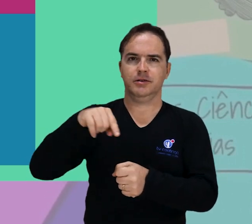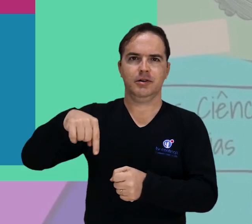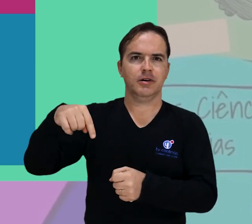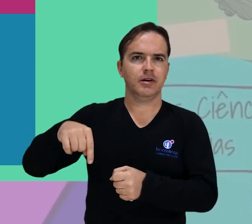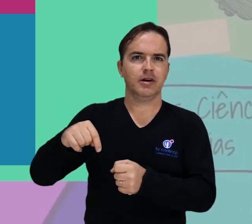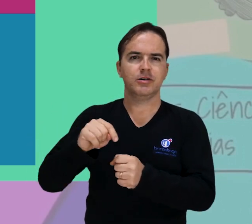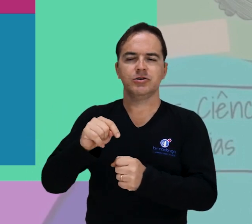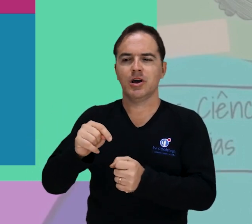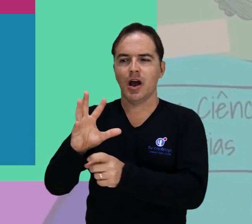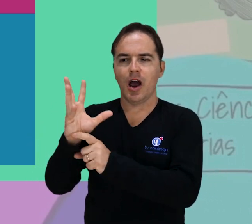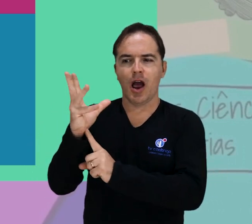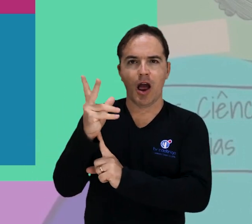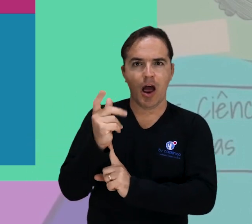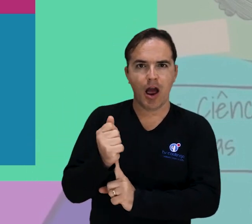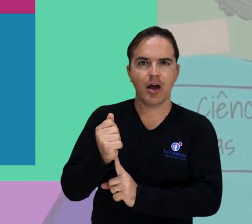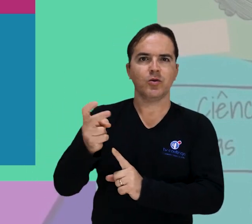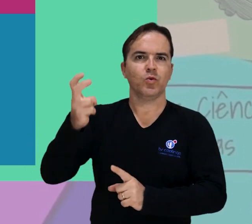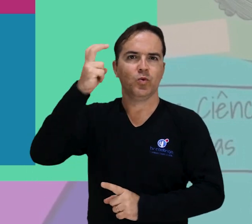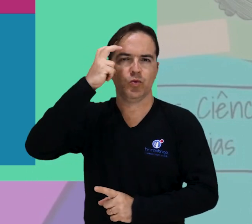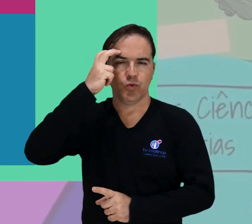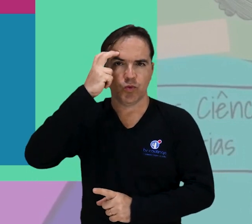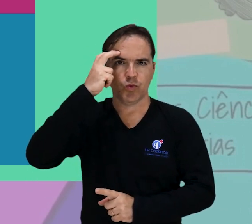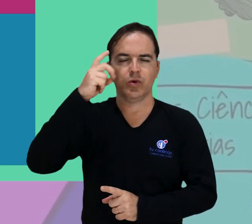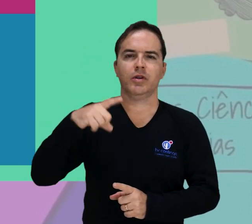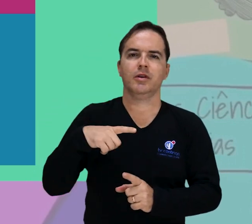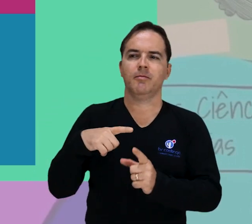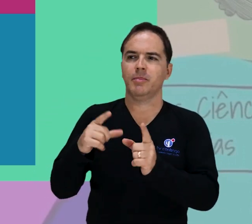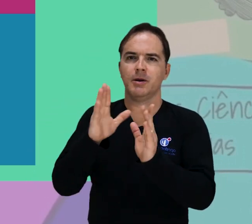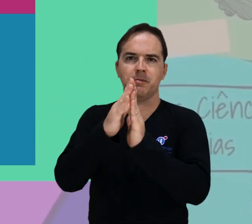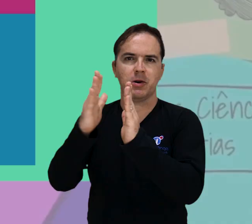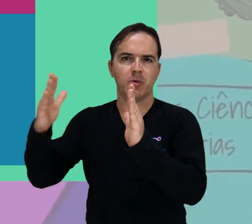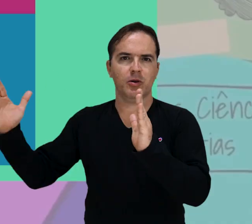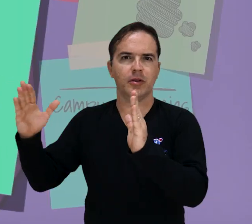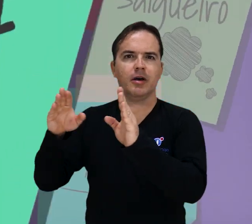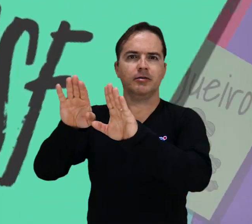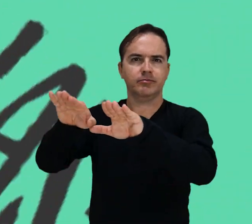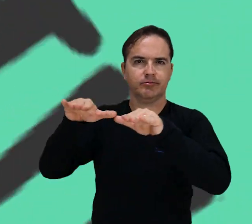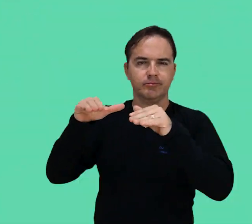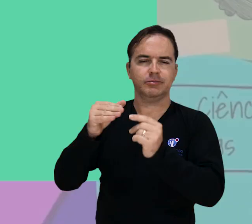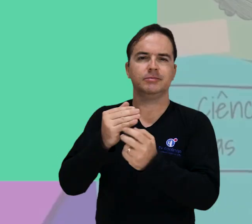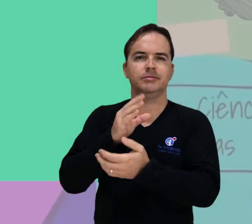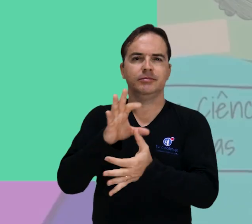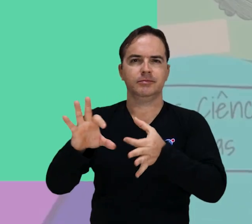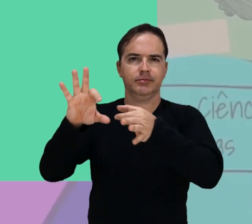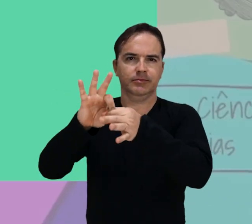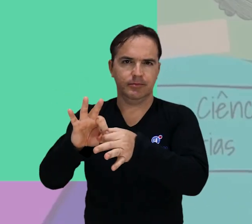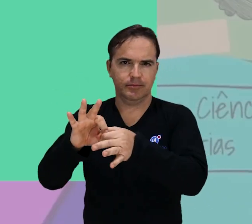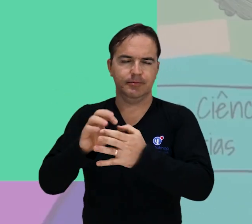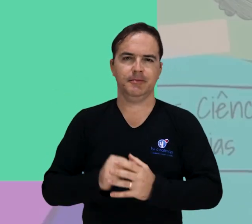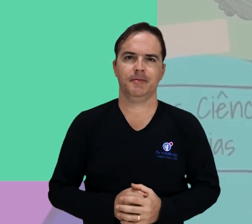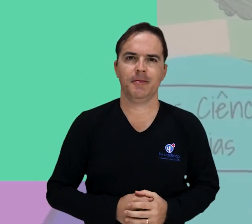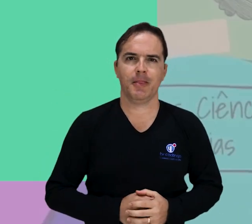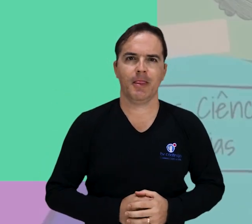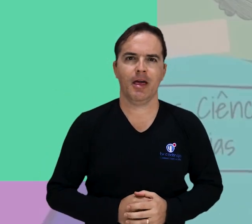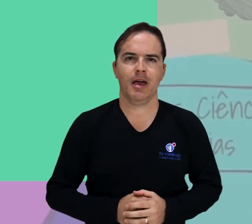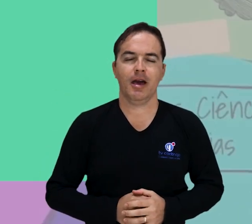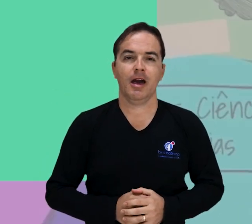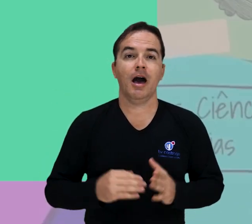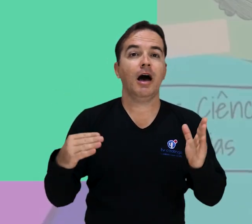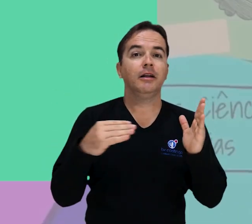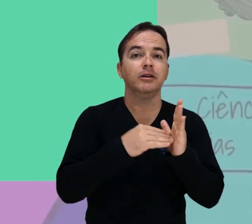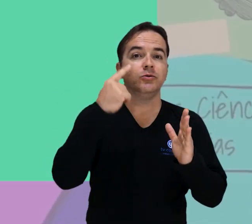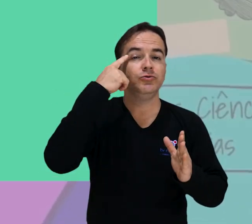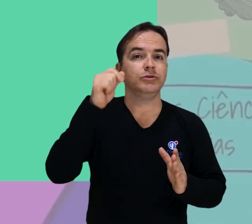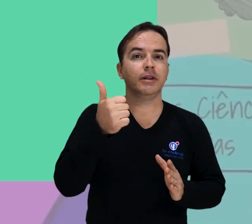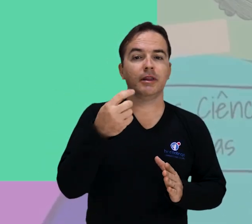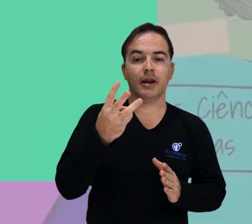Extinção, em parceria com o Sistema Integrado de Bibliotecas da Univasf. Estão abertas até o dia 13 de